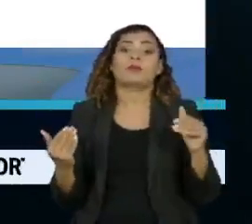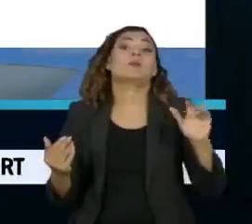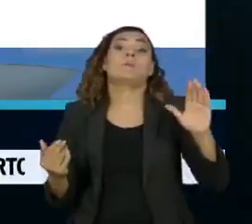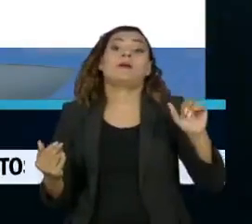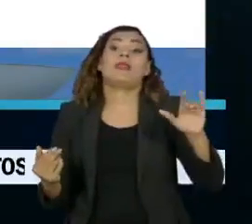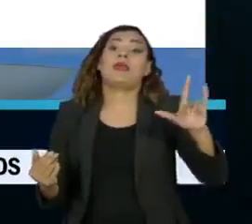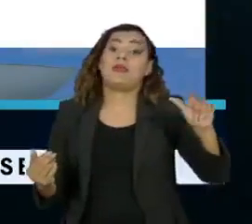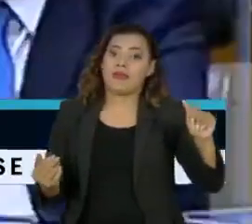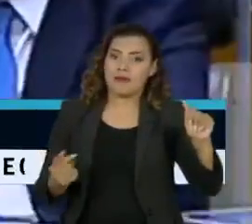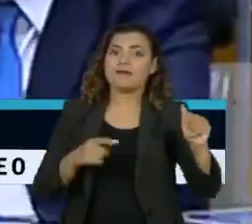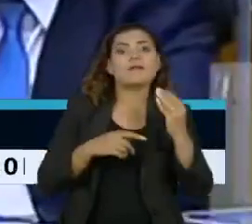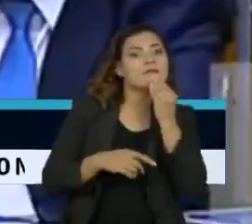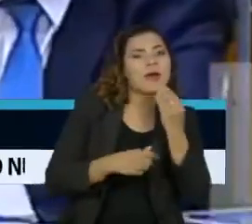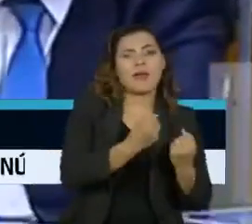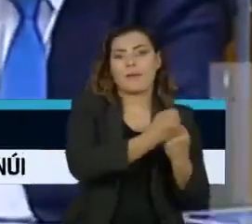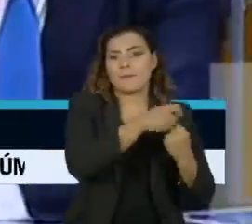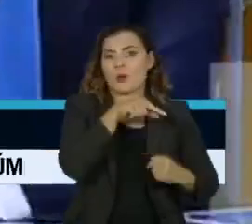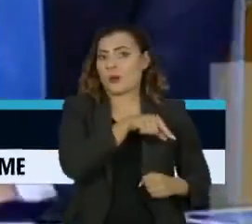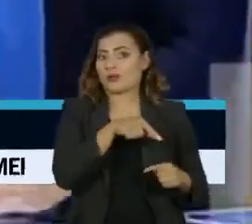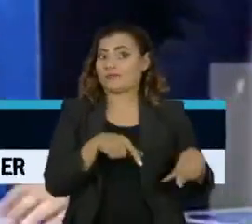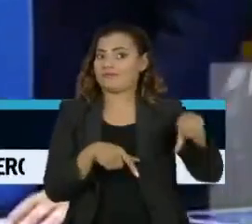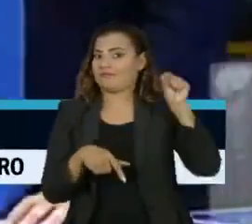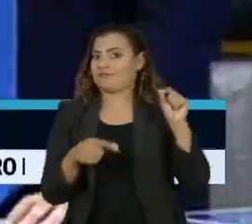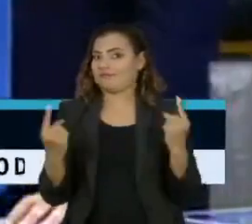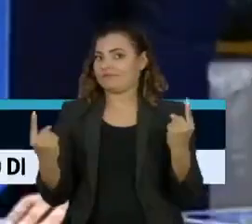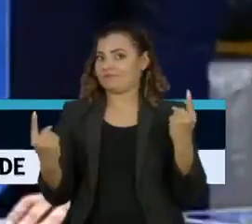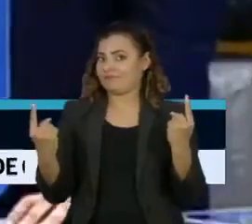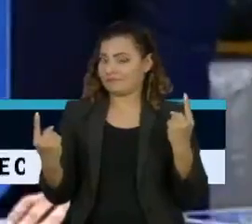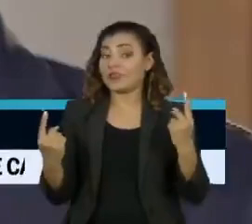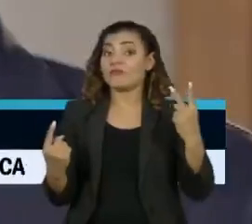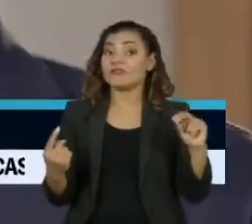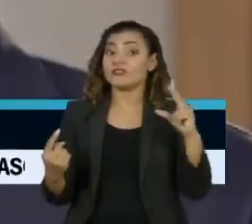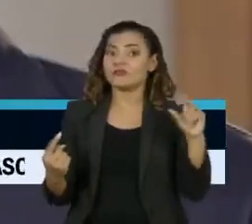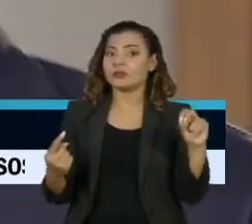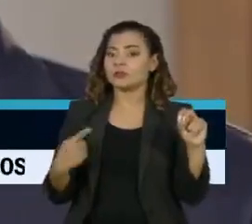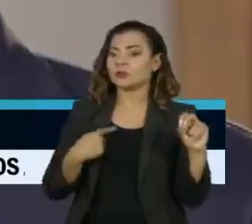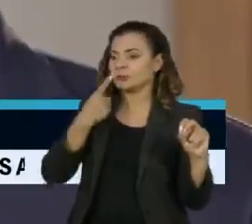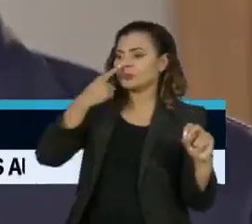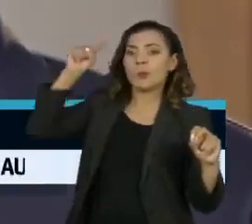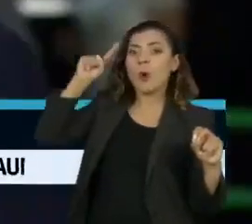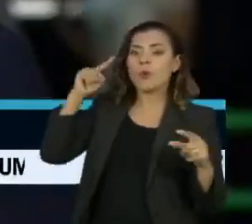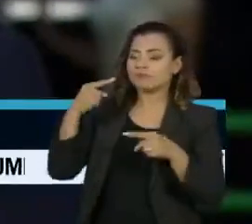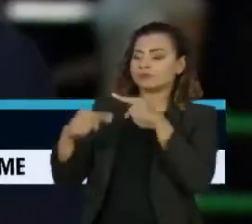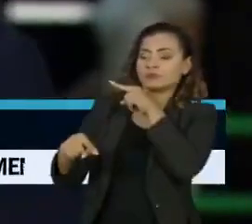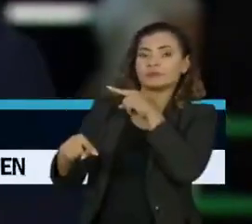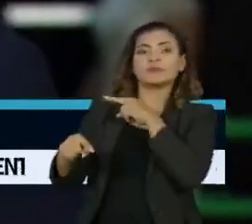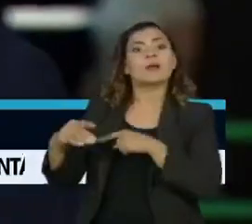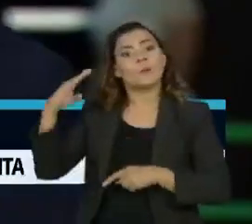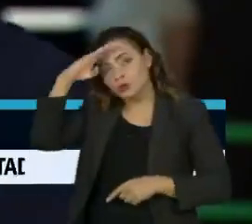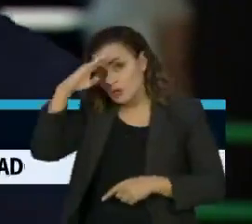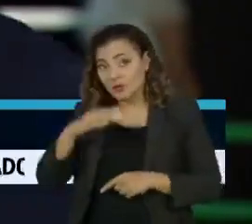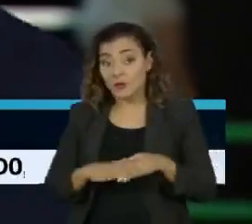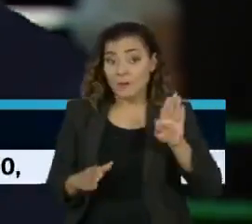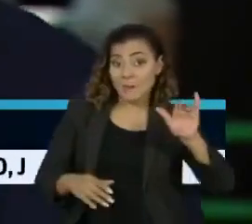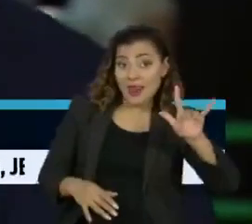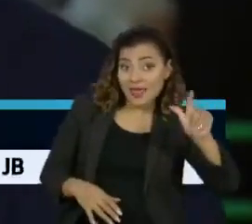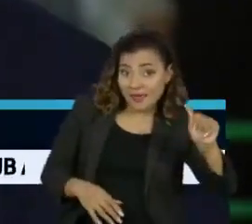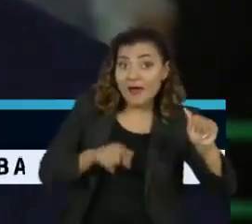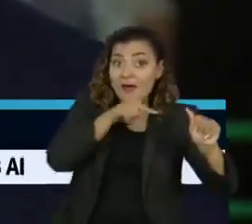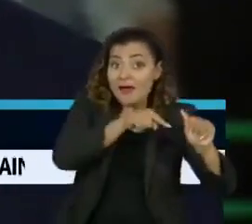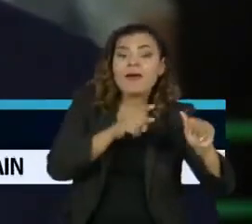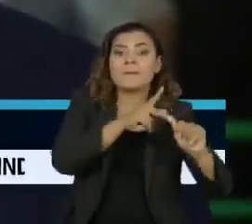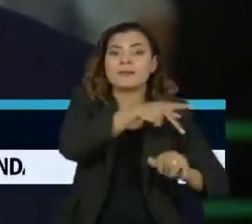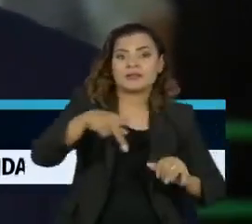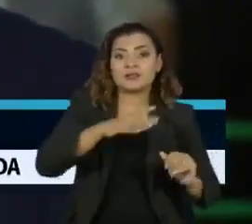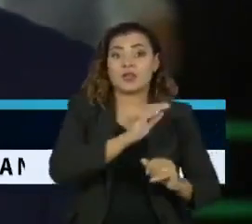que é o preferido do atual comandante da casa, que se tornou em 2020 desafeto do chefe do executivo. Baleia Rossi é presidente nacional do